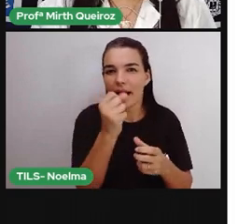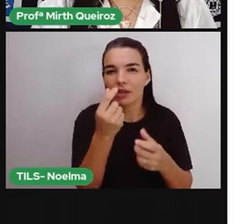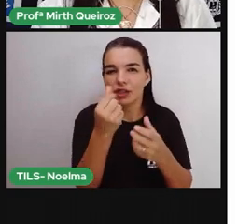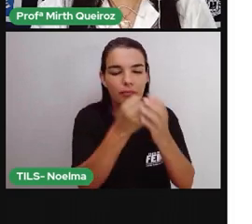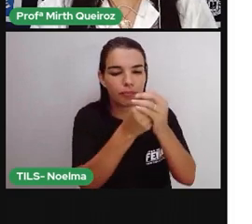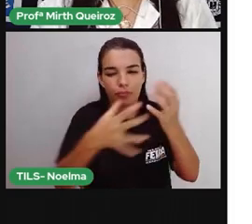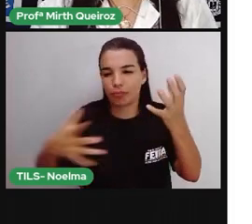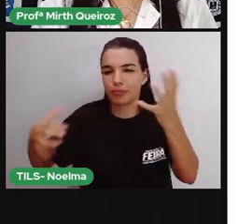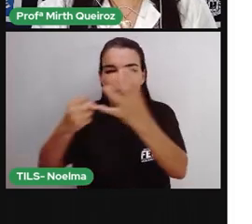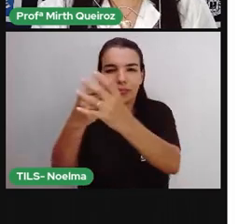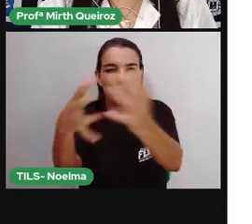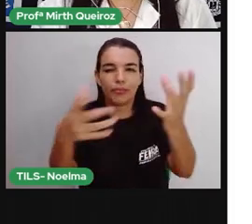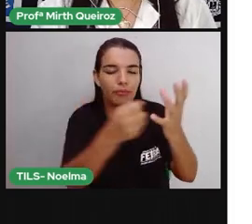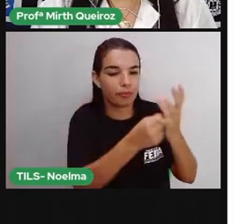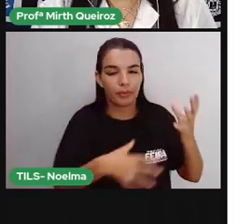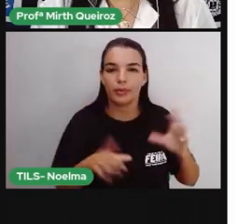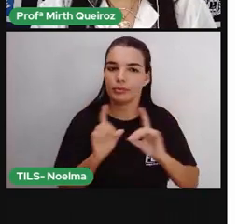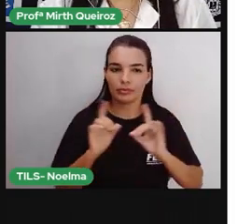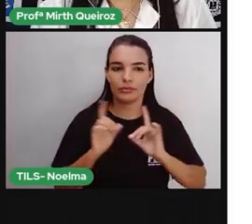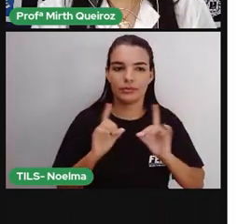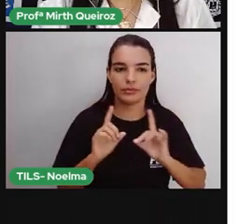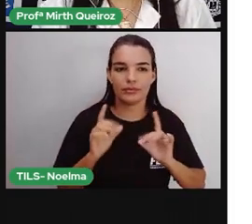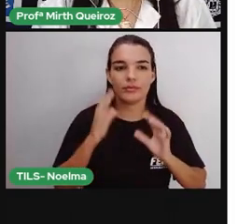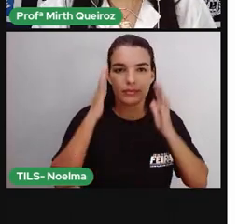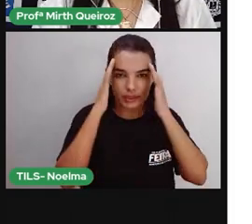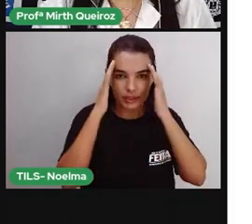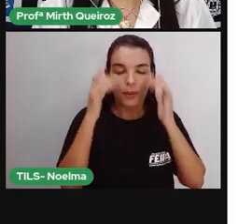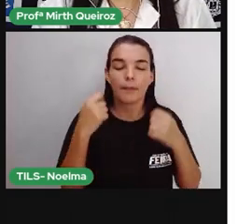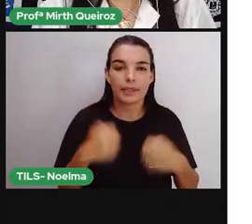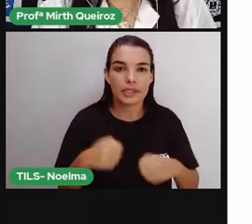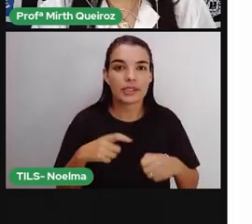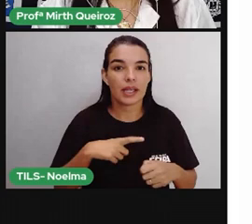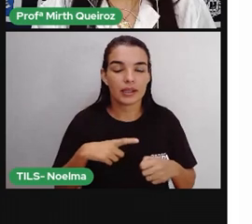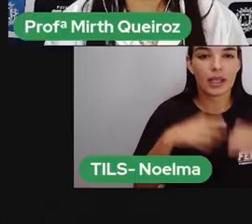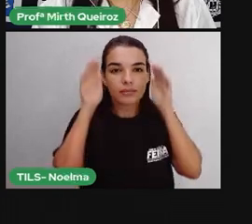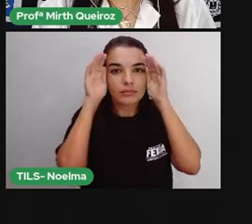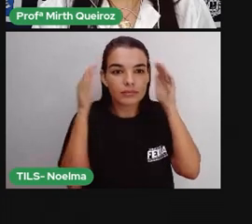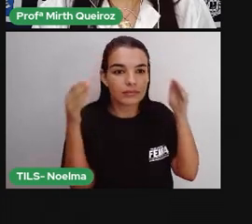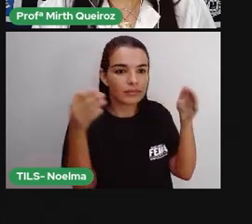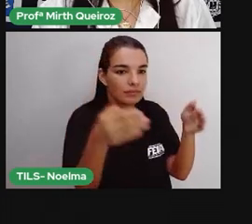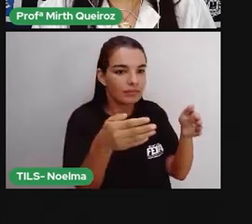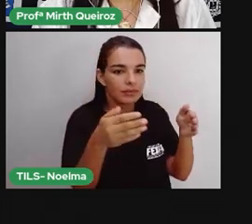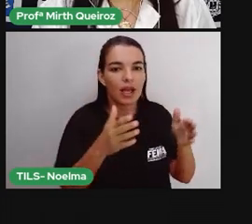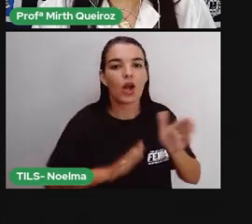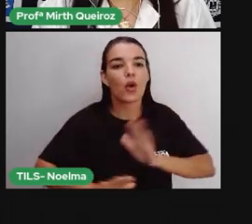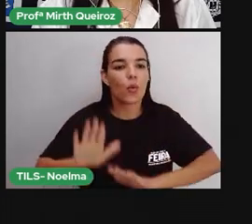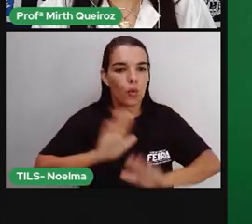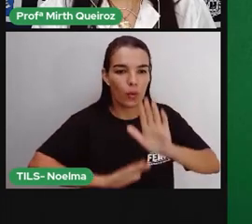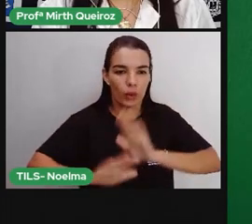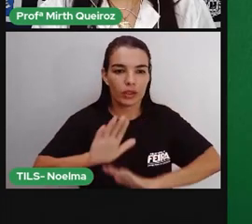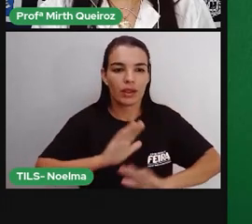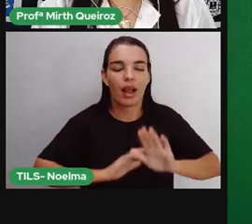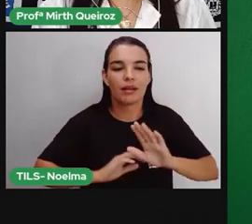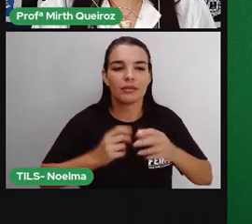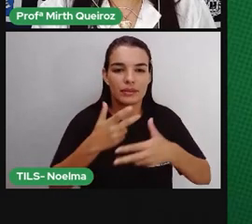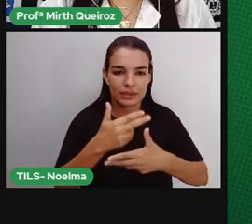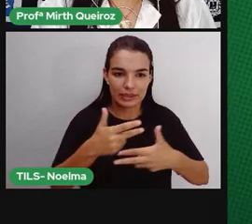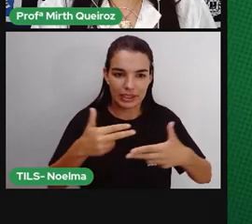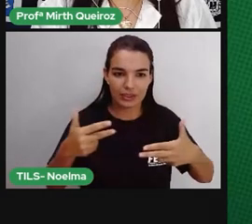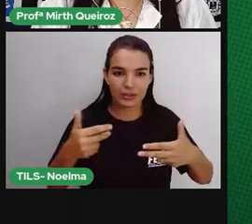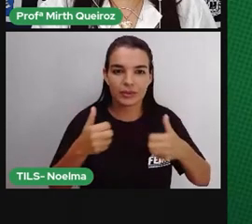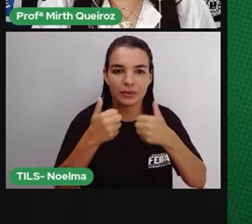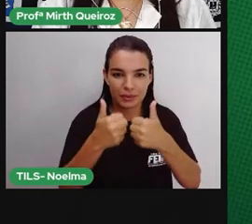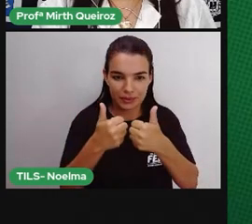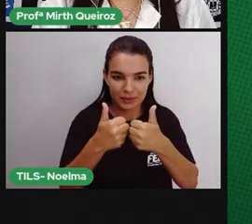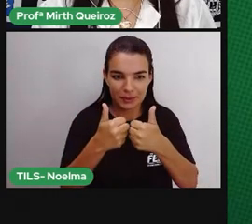a direita aí, comprando de tudo, coisas sem necessidade. Não, né? A gente precisa cuidar da nossa situação financeira para que